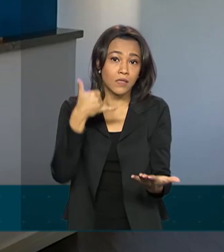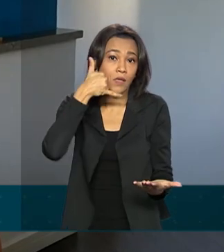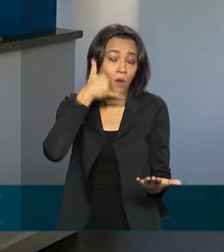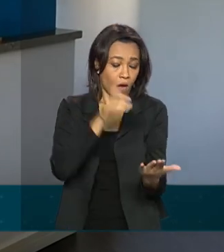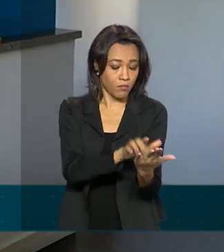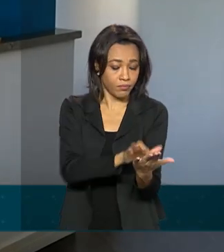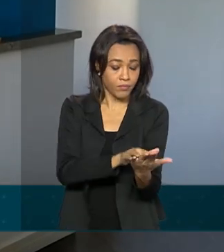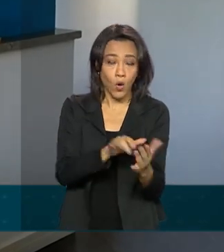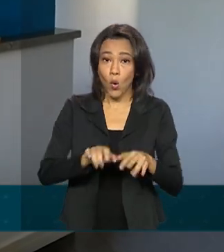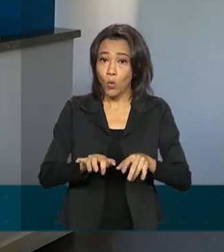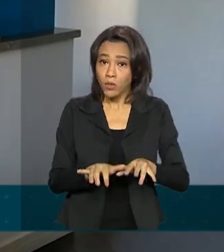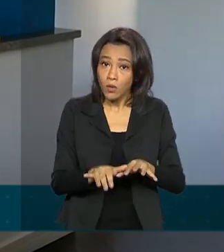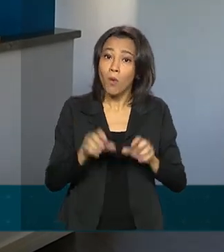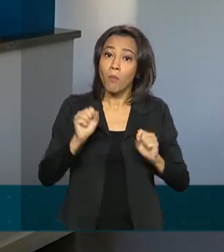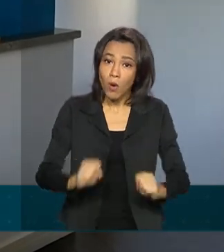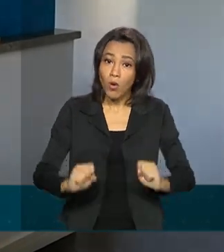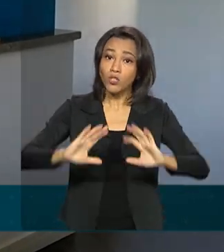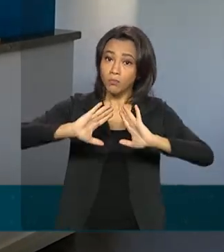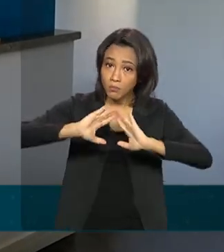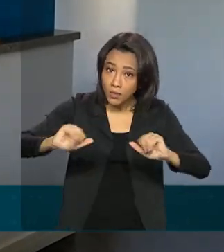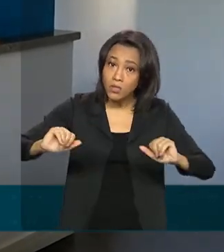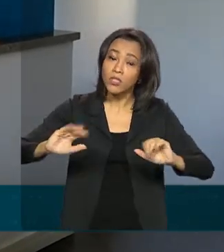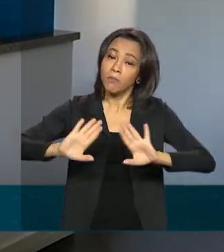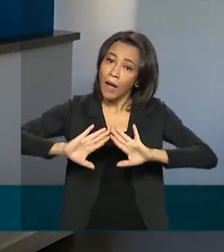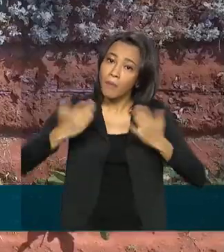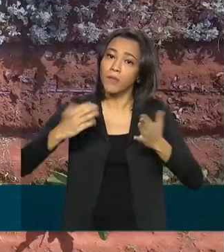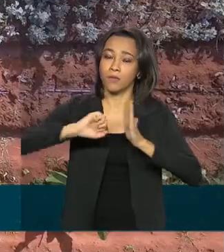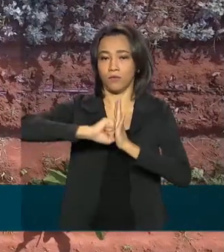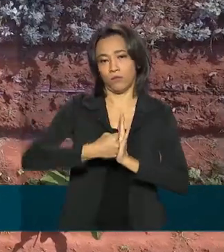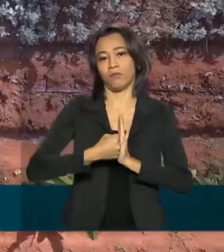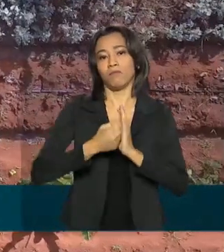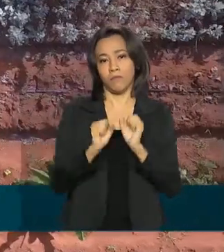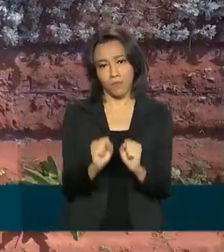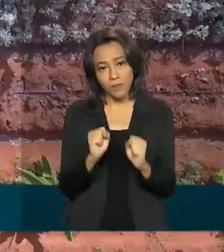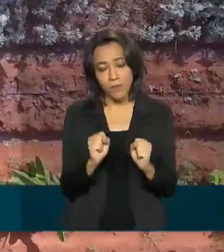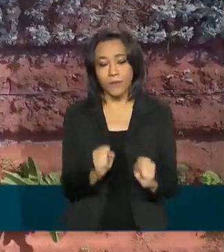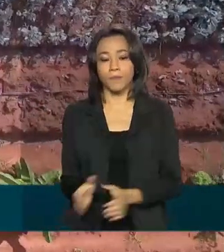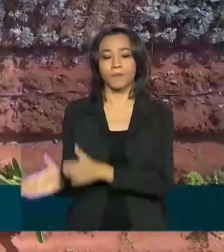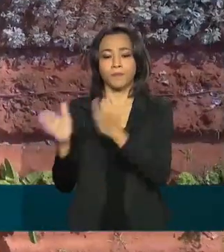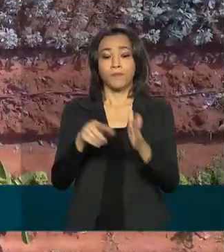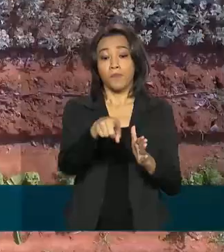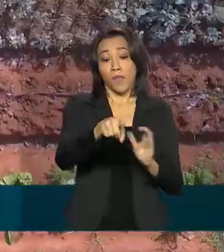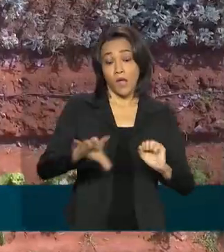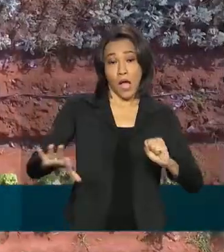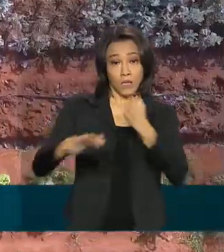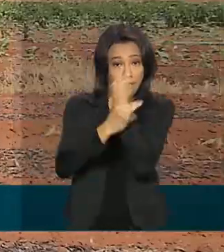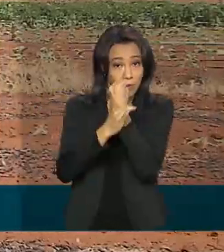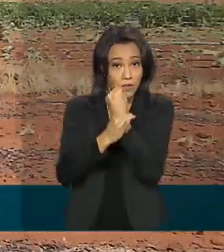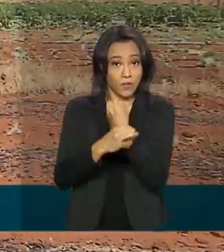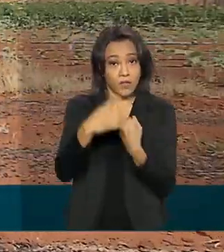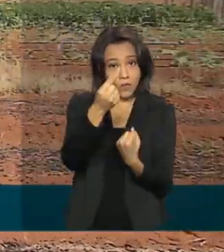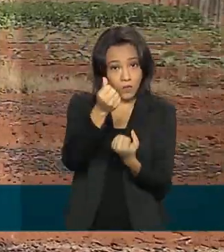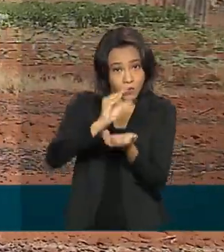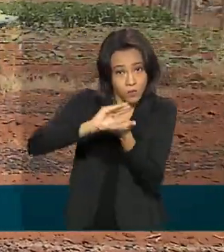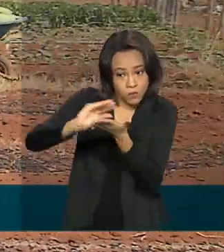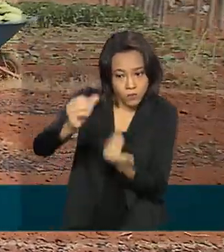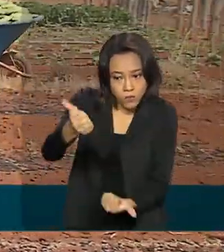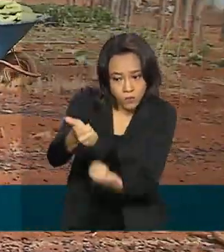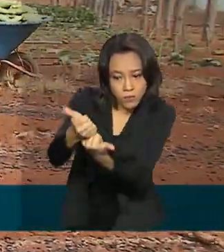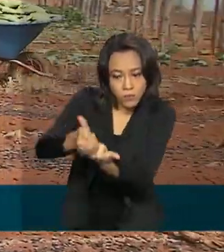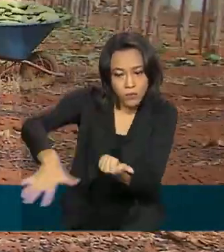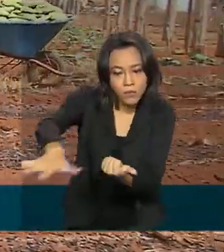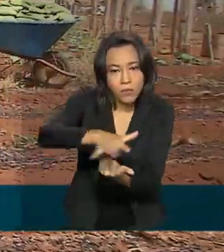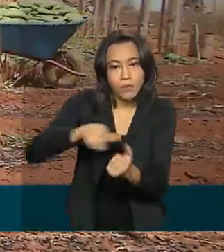o agricultor pode solicitar e acompanhar o seu pedido sem sair de casa. O Garantia Safra é uma ação voltada para os